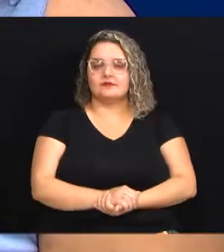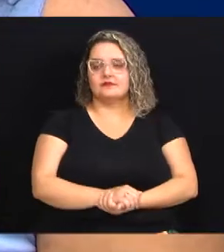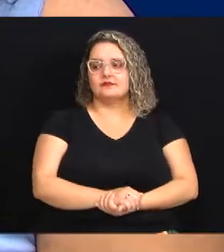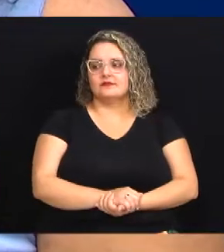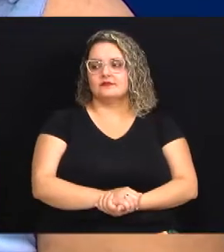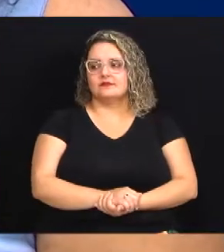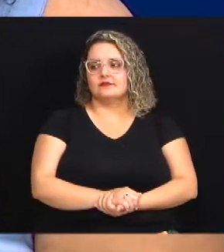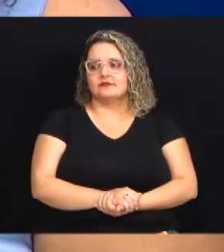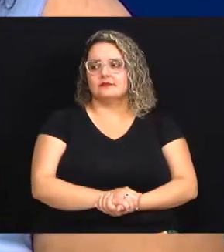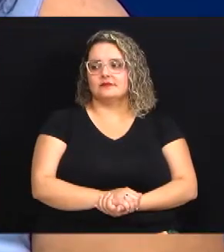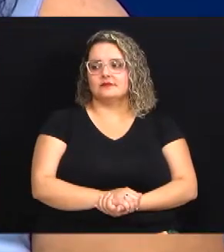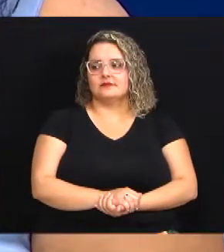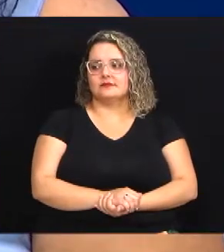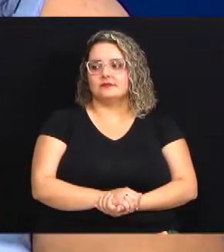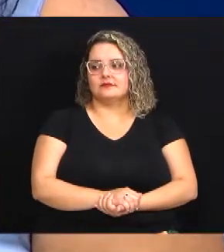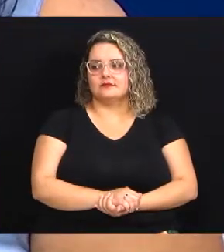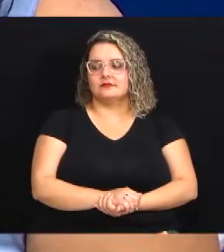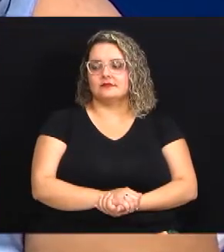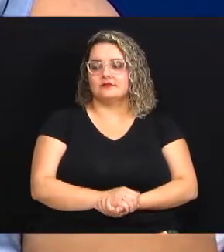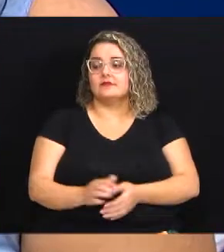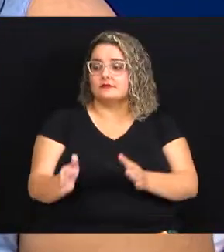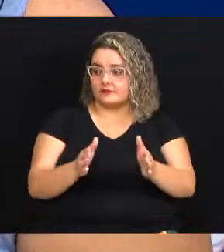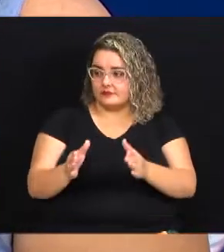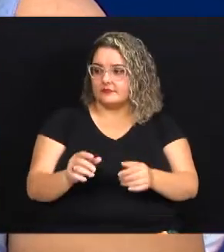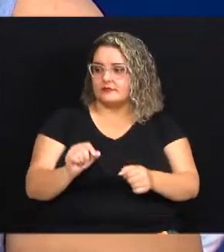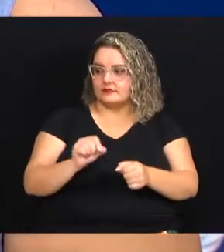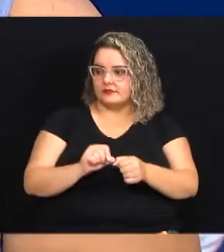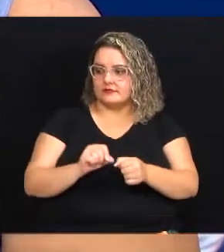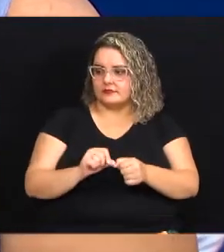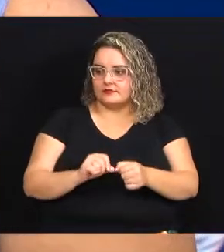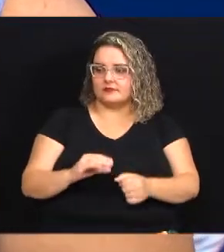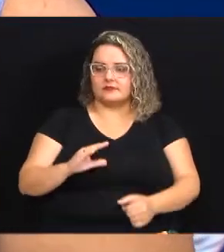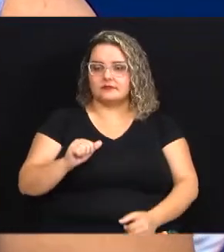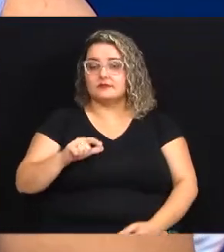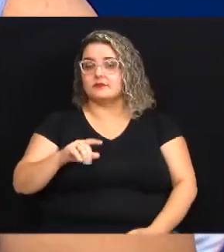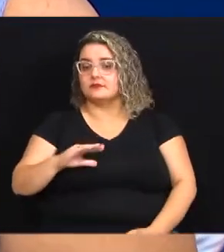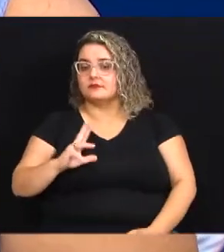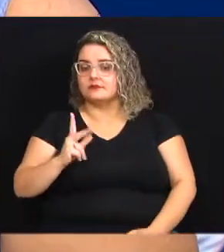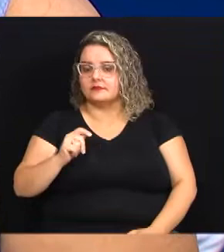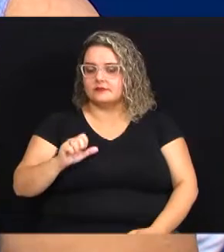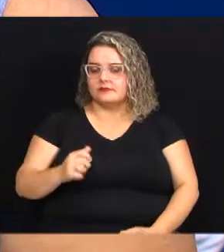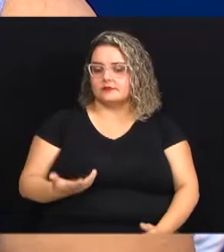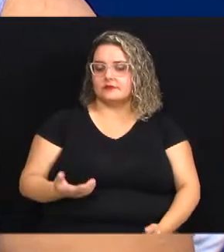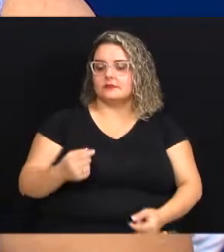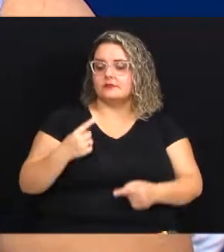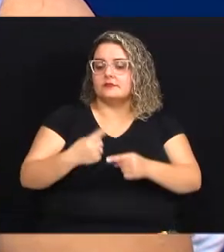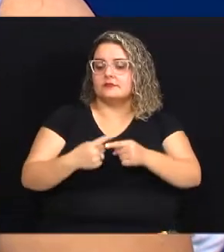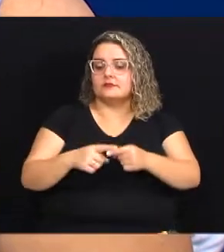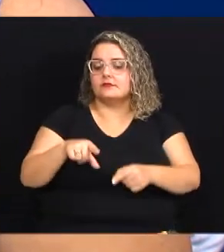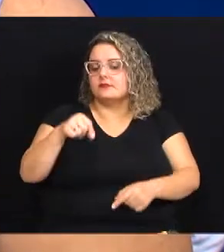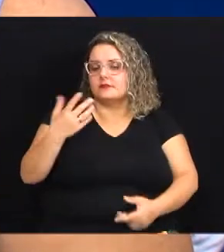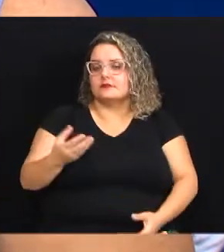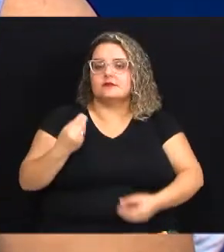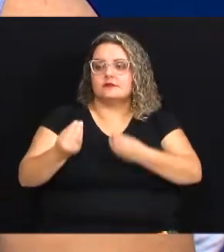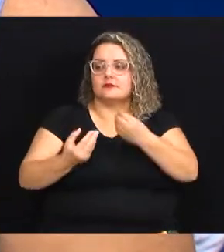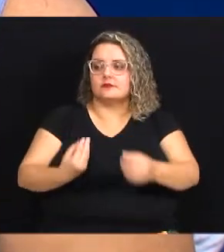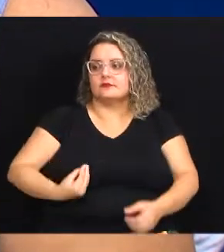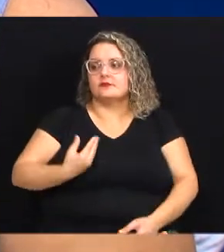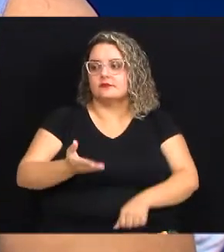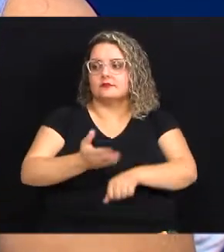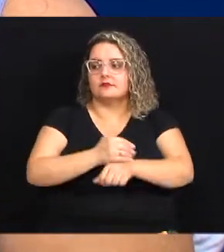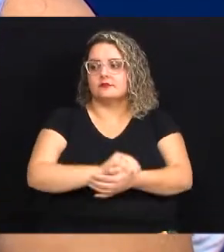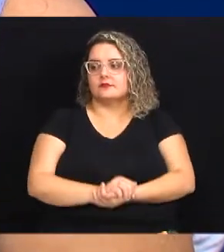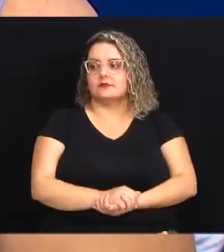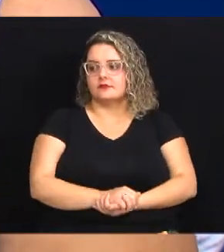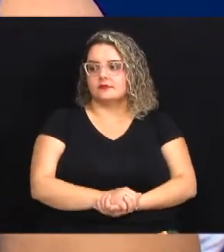foi mas na época você já fazia calcinha como que era por que você resolveu expor como que era a sua vida